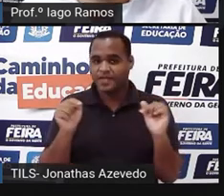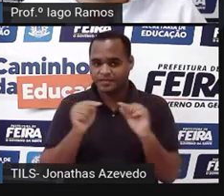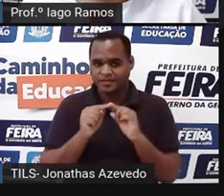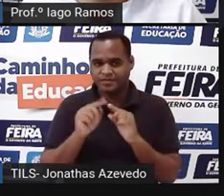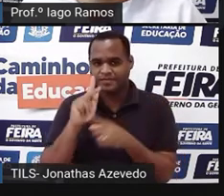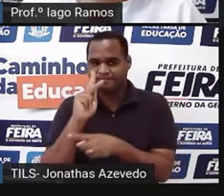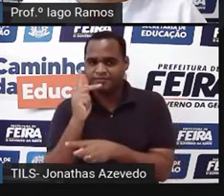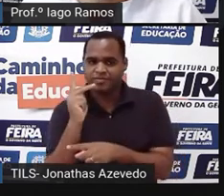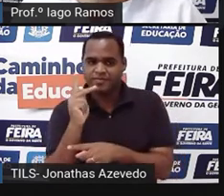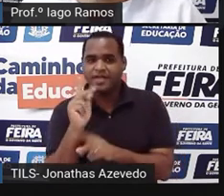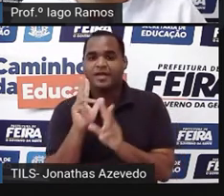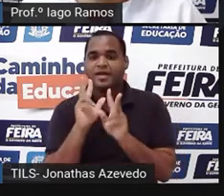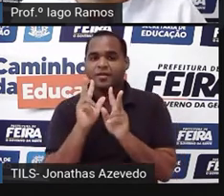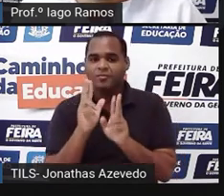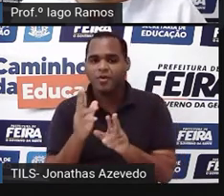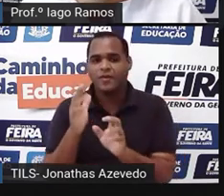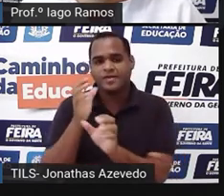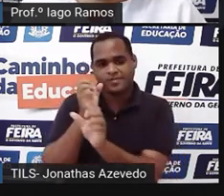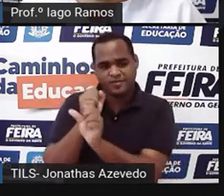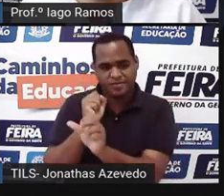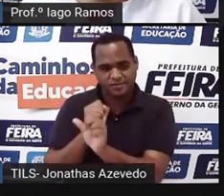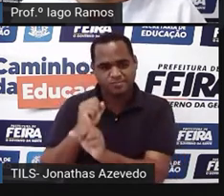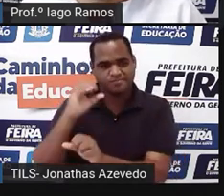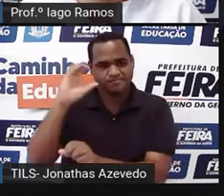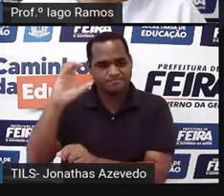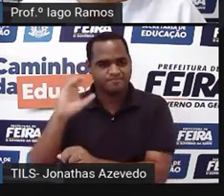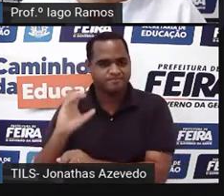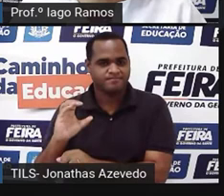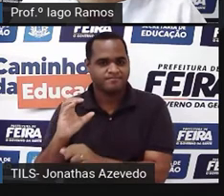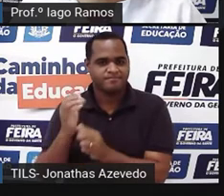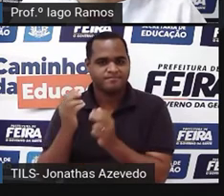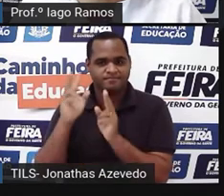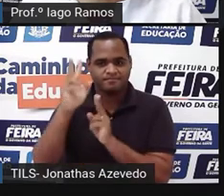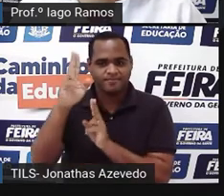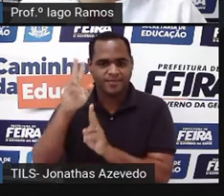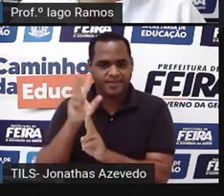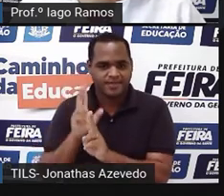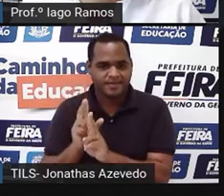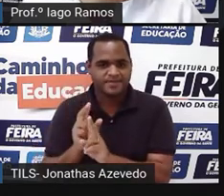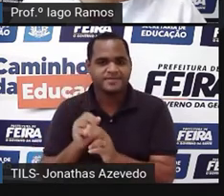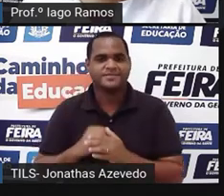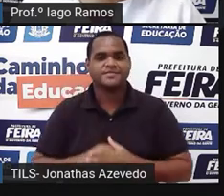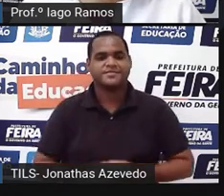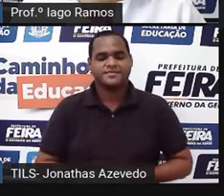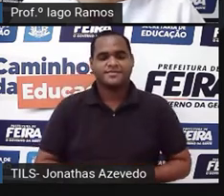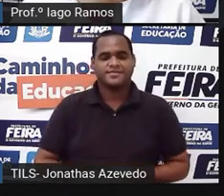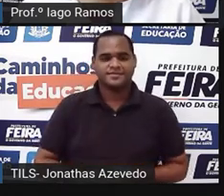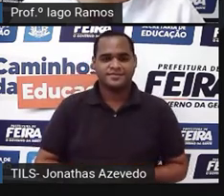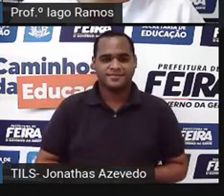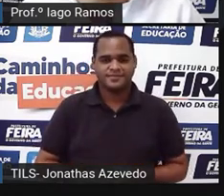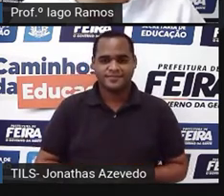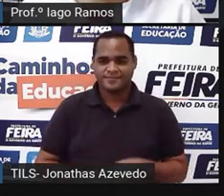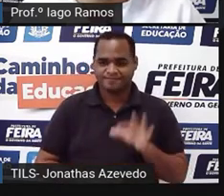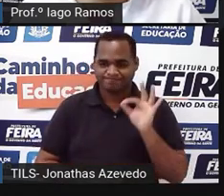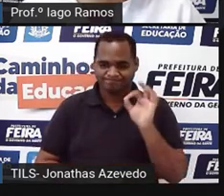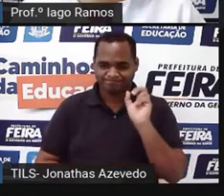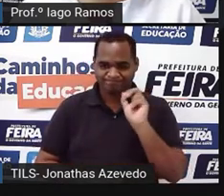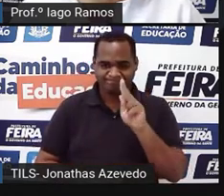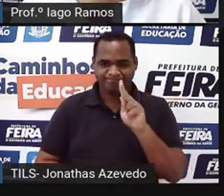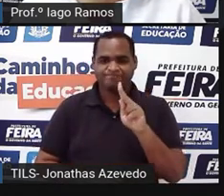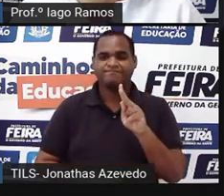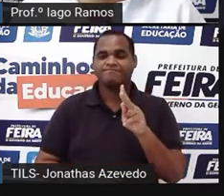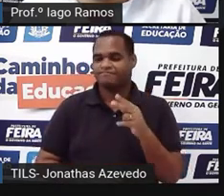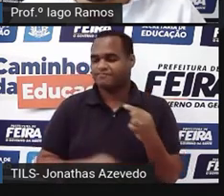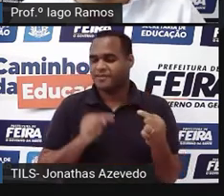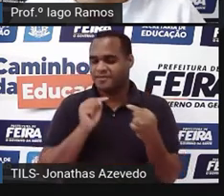é igual à soma dos quadrados dos catetos, tá bom? Essa